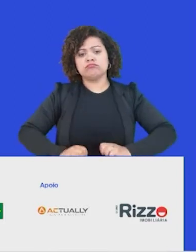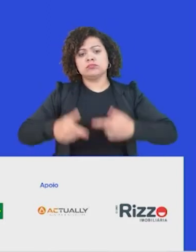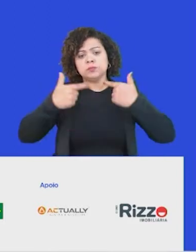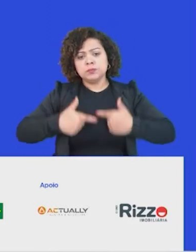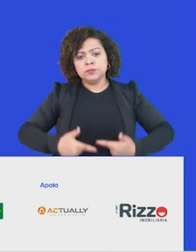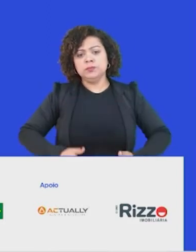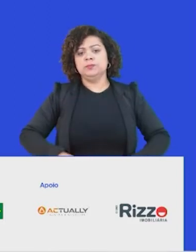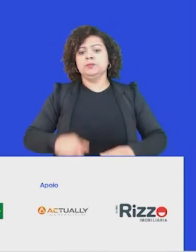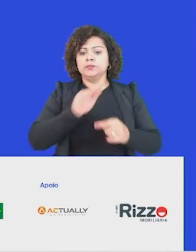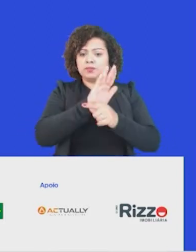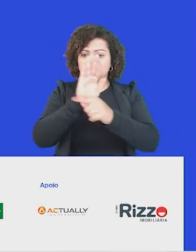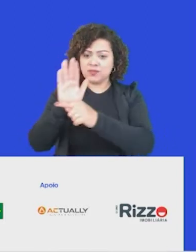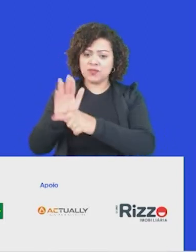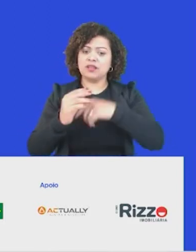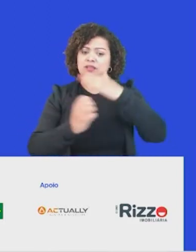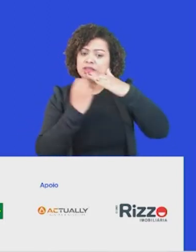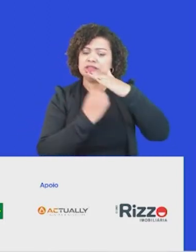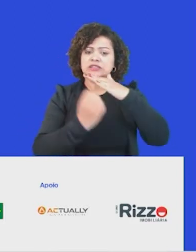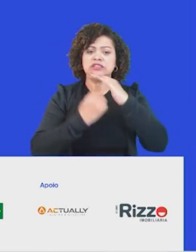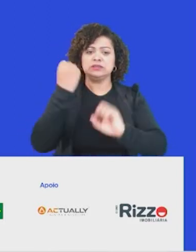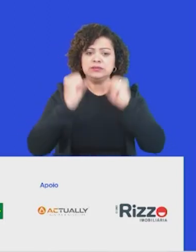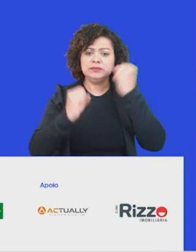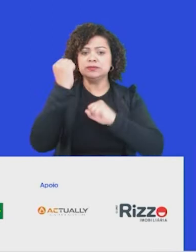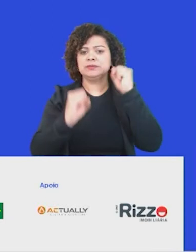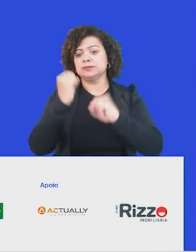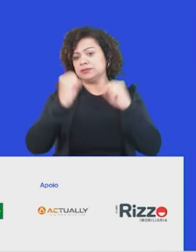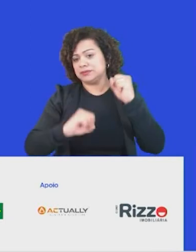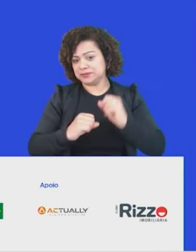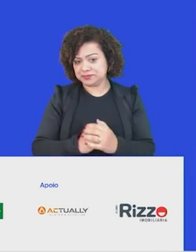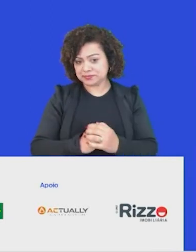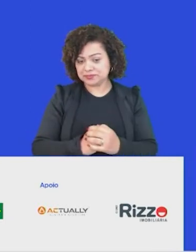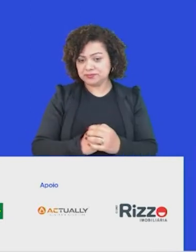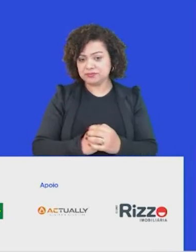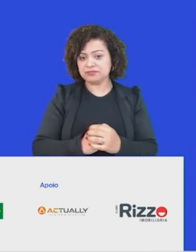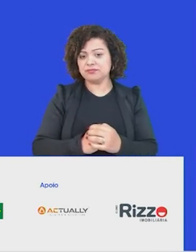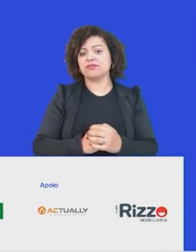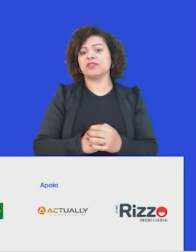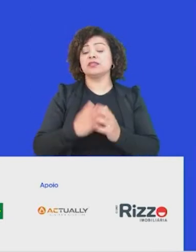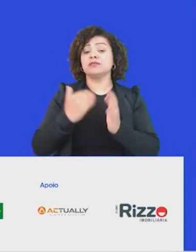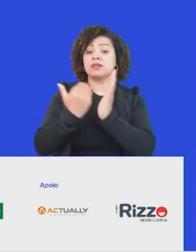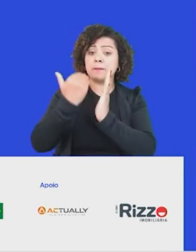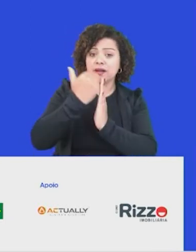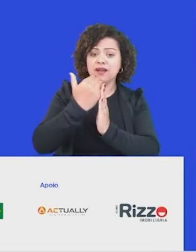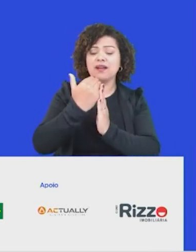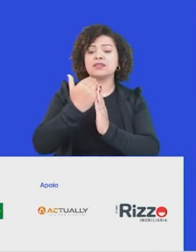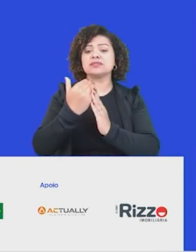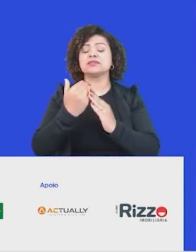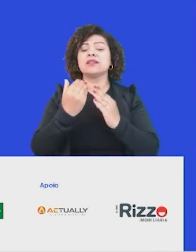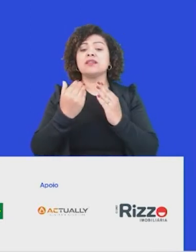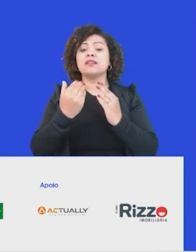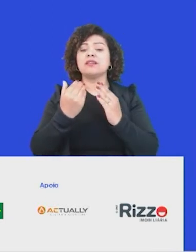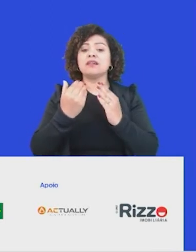indústria siderúrgica. O STEAM, por exemplo, é um trabalho maravilhoso que a gente vem fazendo, formando nas bases.